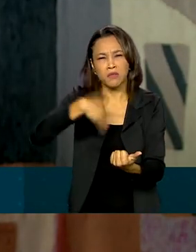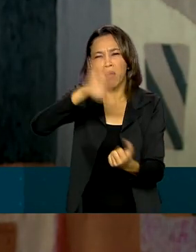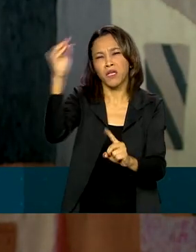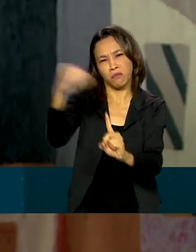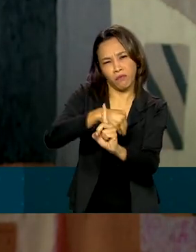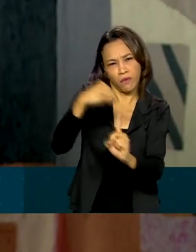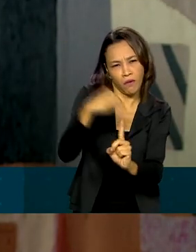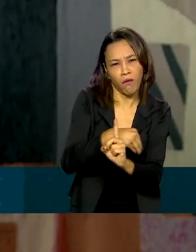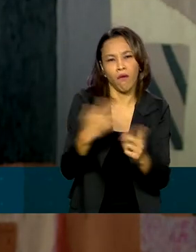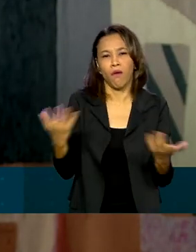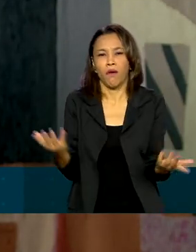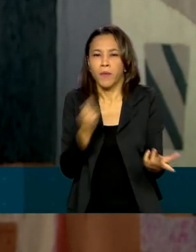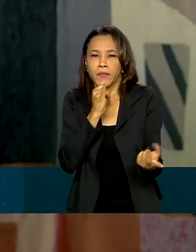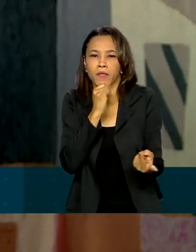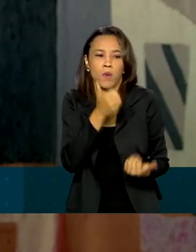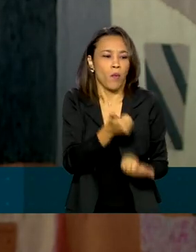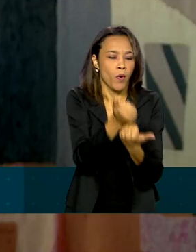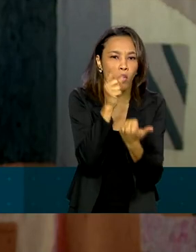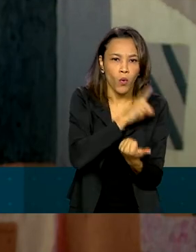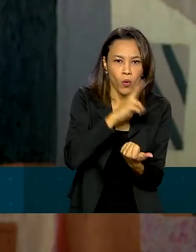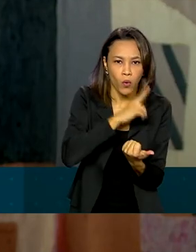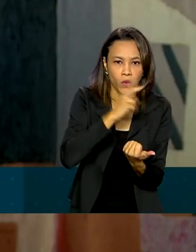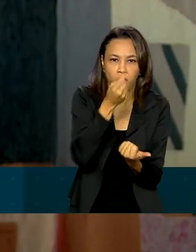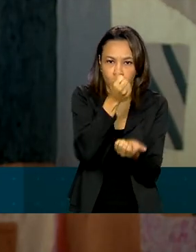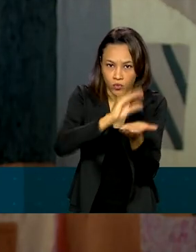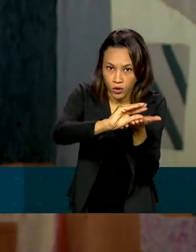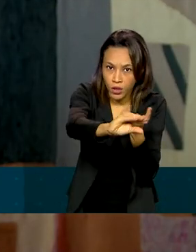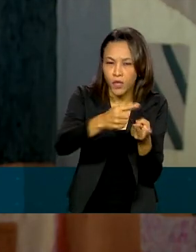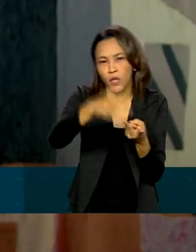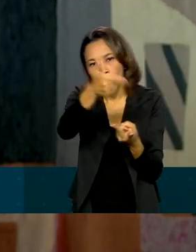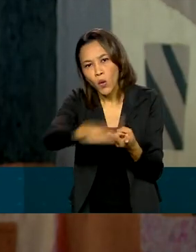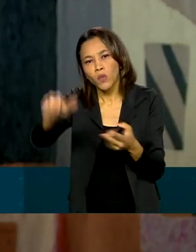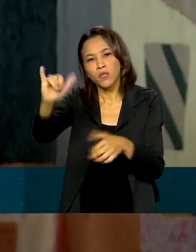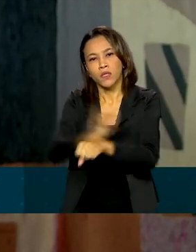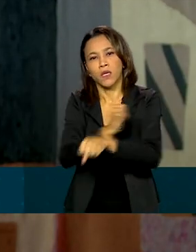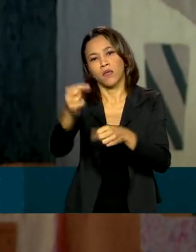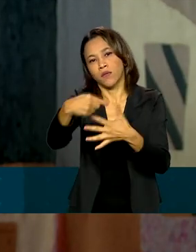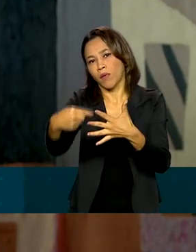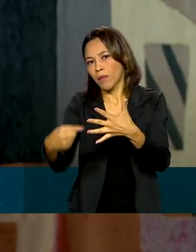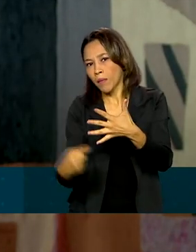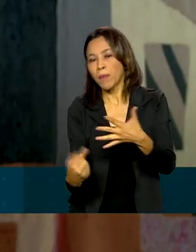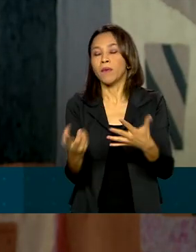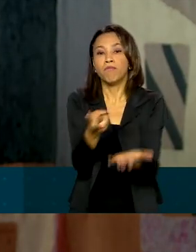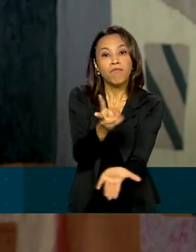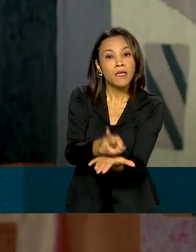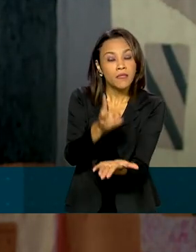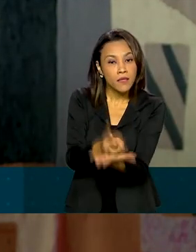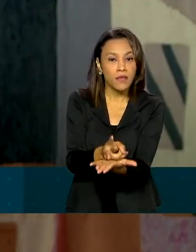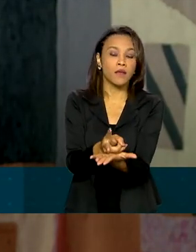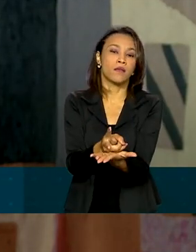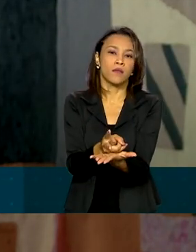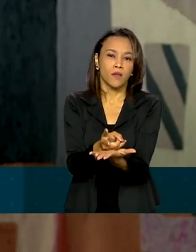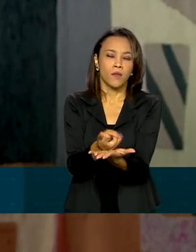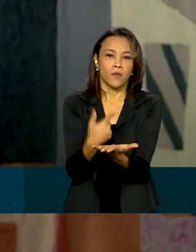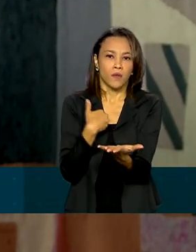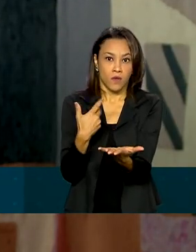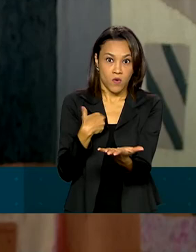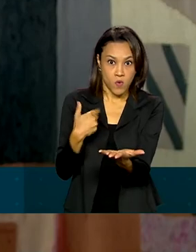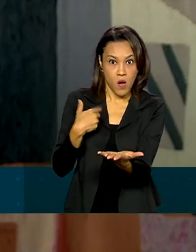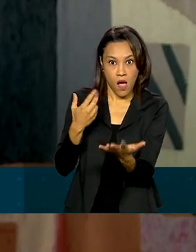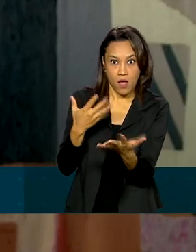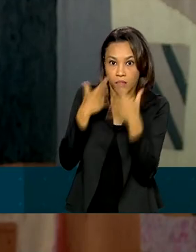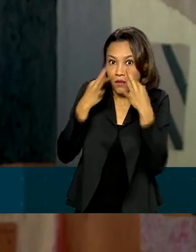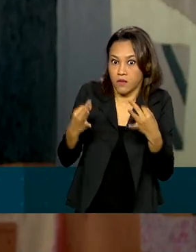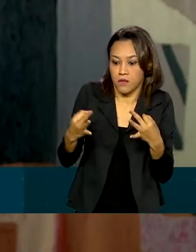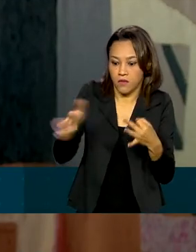com auxílio emergencial e outras medidas. Portanto, mantendo a própria capacidade de demanda da economia e,